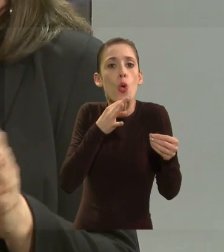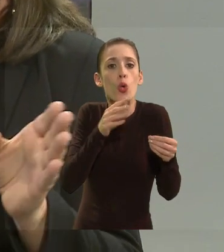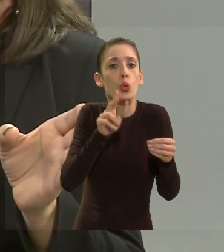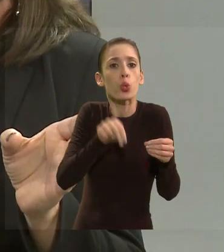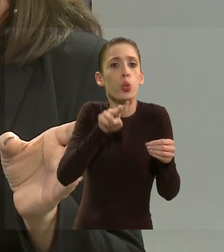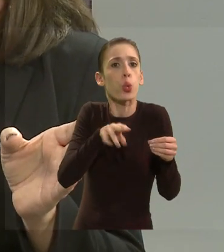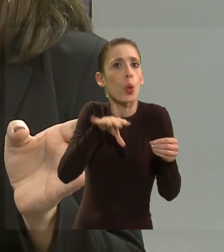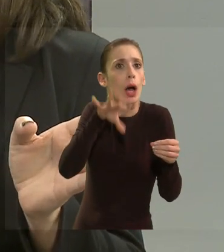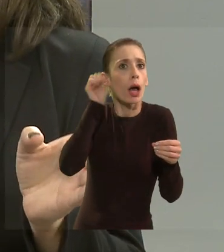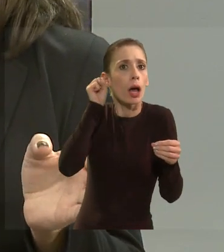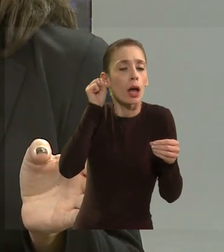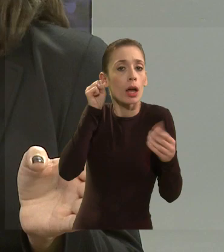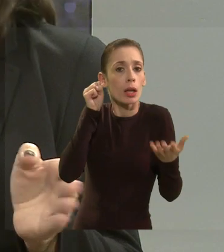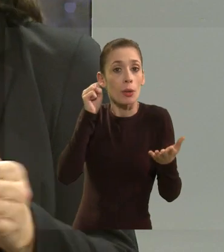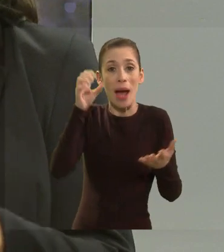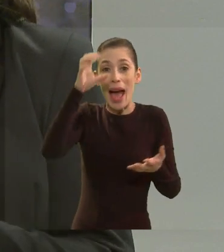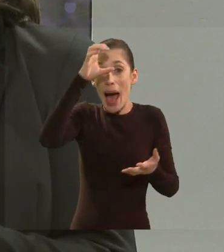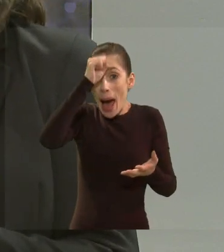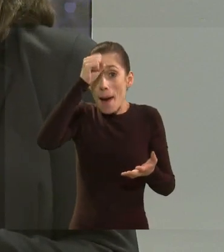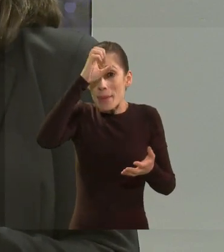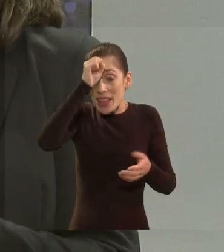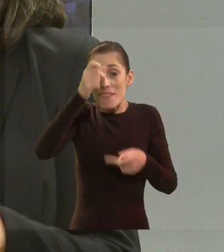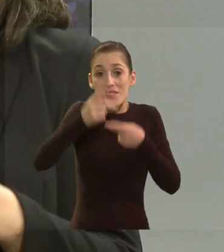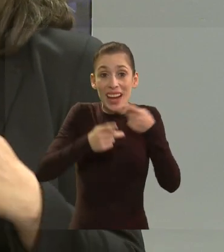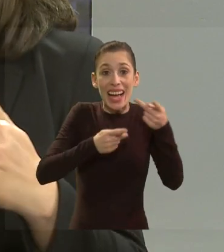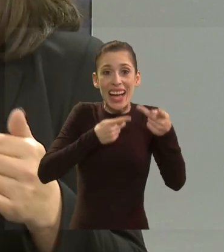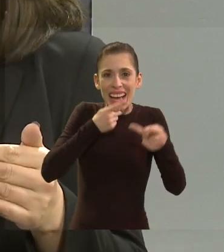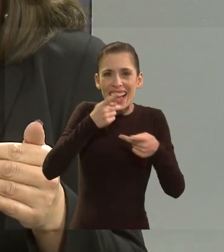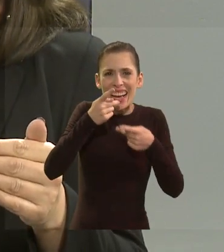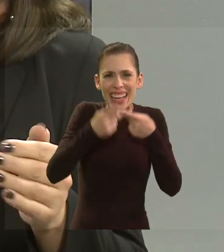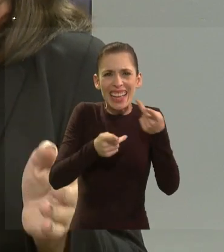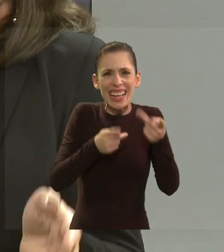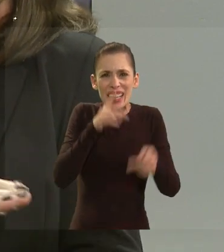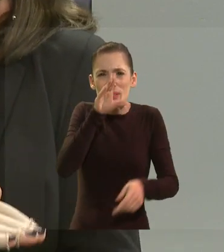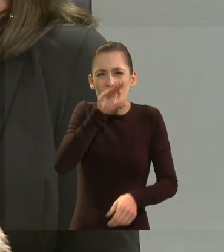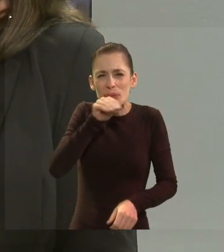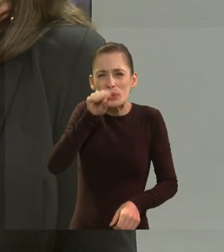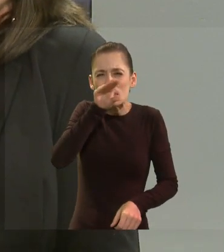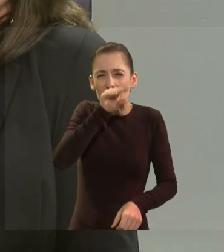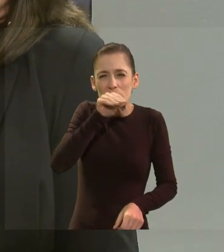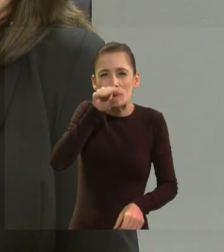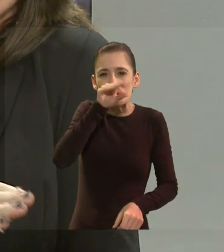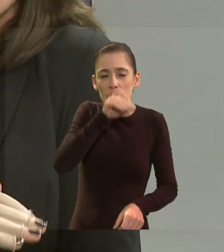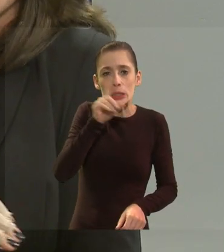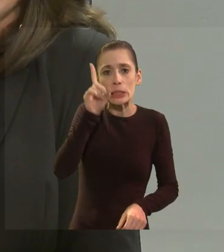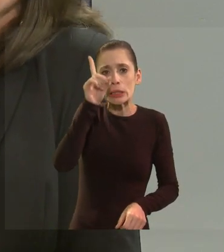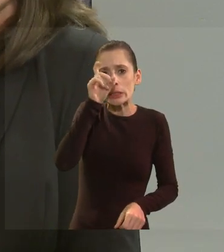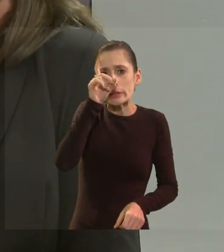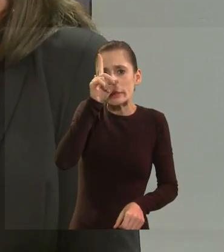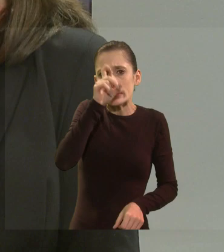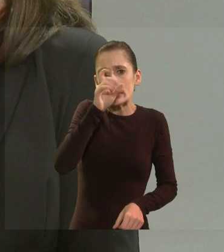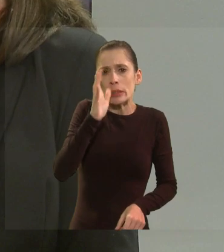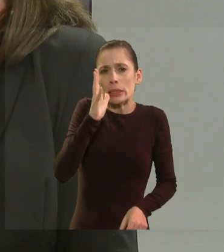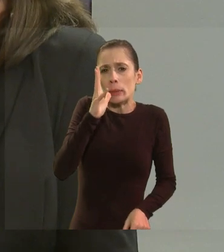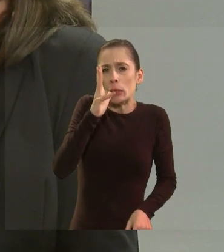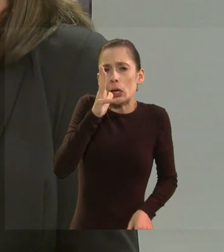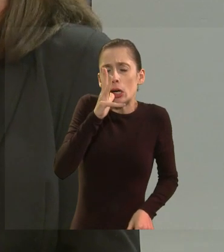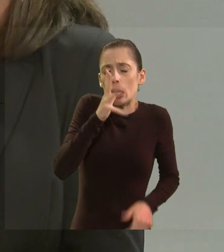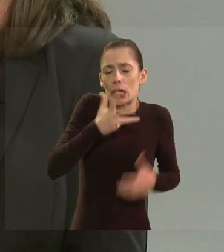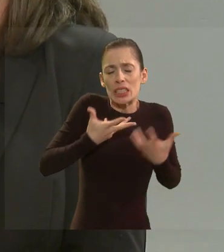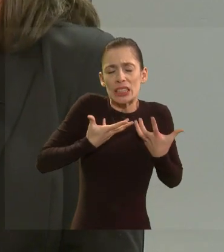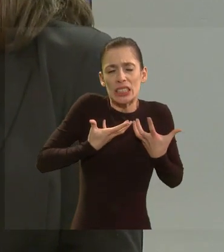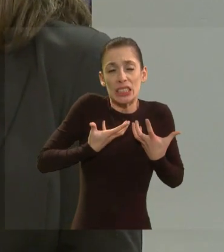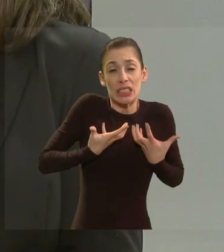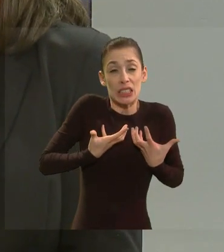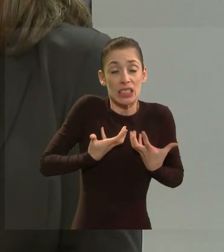é um processo extremamente desgastante e demorado em todo esse processo em todo esse período ela não